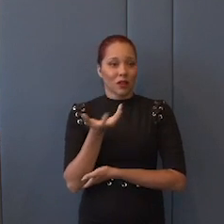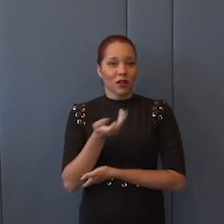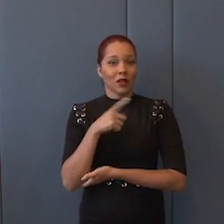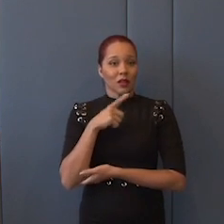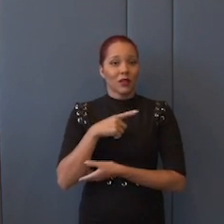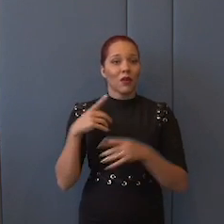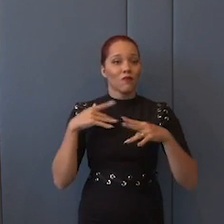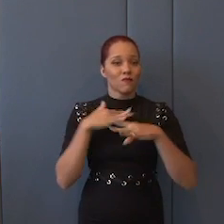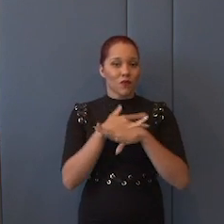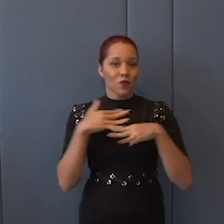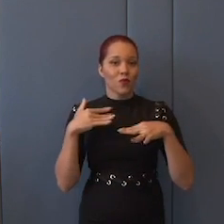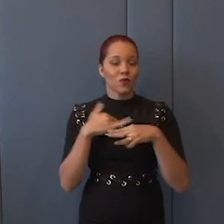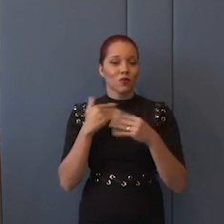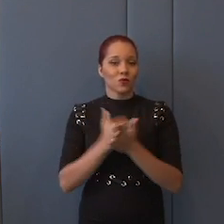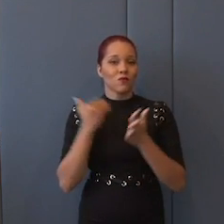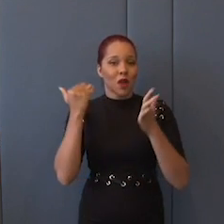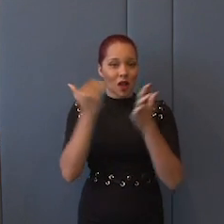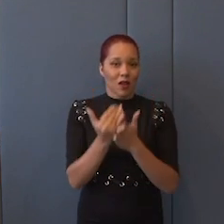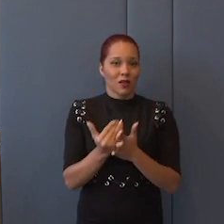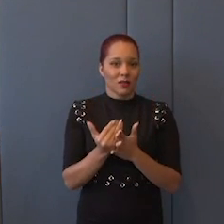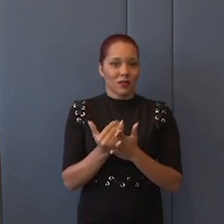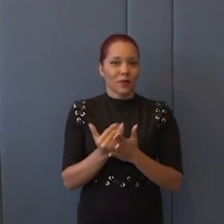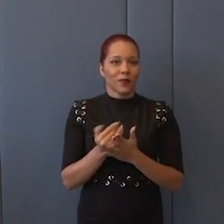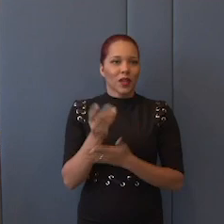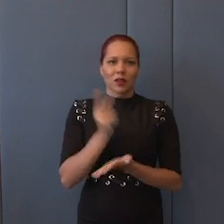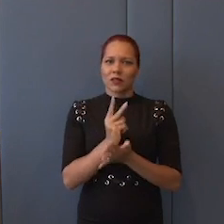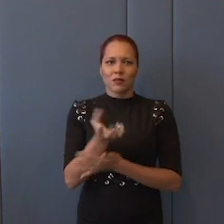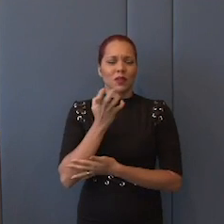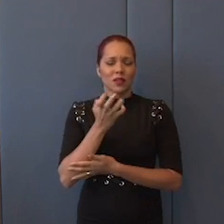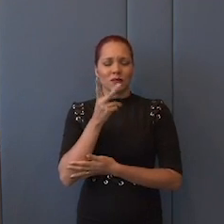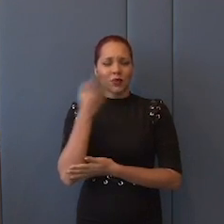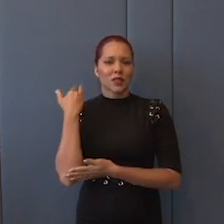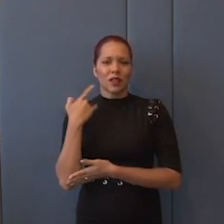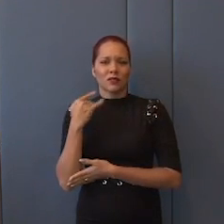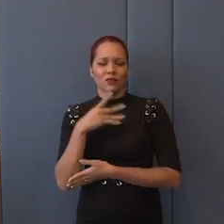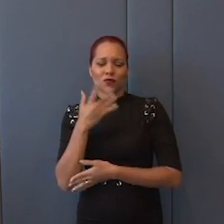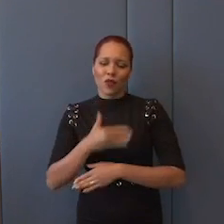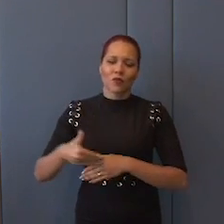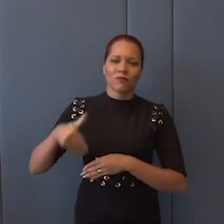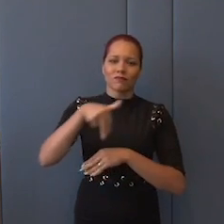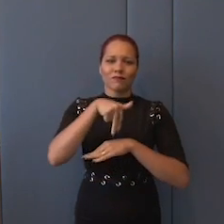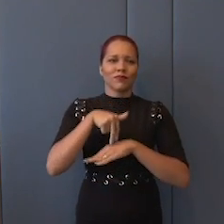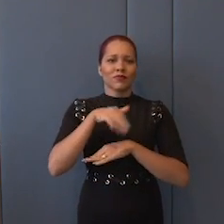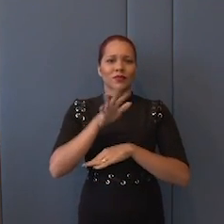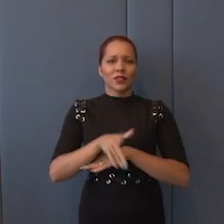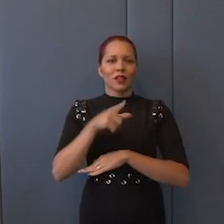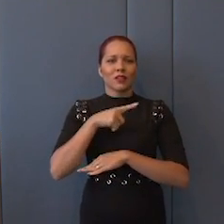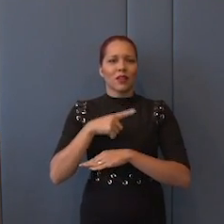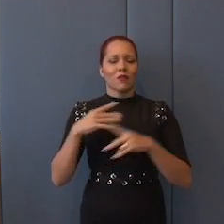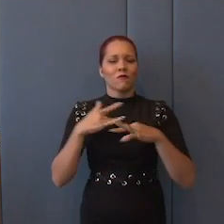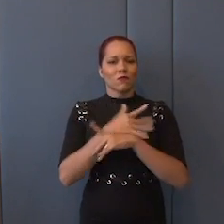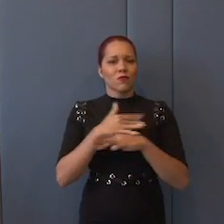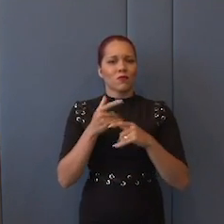um fluxo maior, isso é uma coisa que eu sempre quis desde que a gente assumiu e é difícil também de fazer, que haja um fluxo